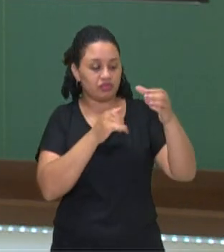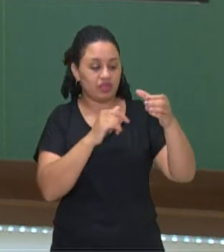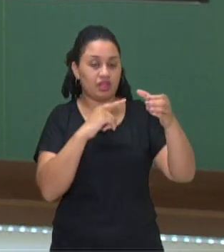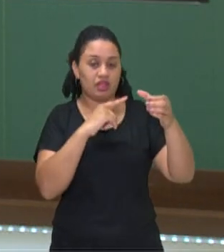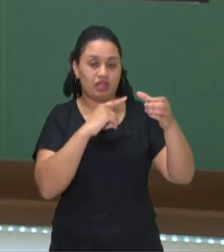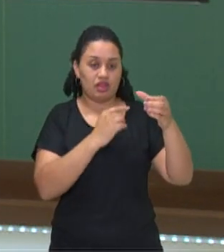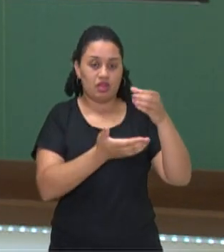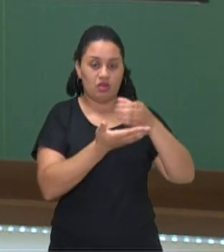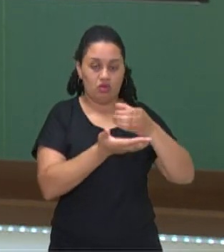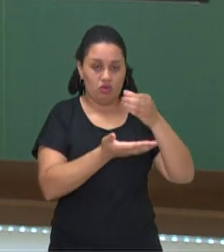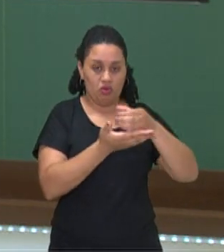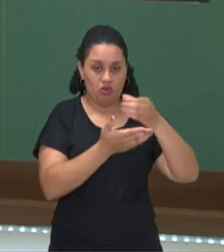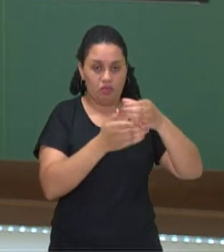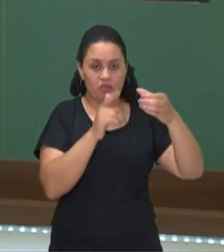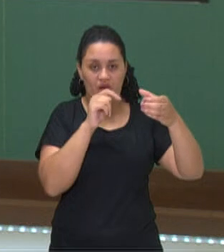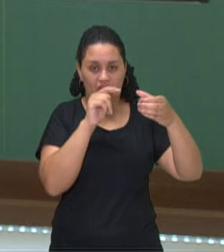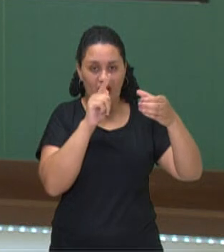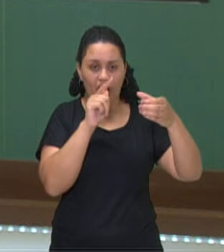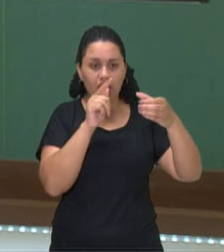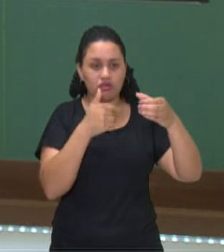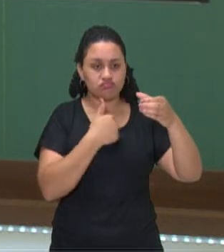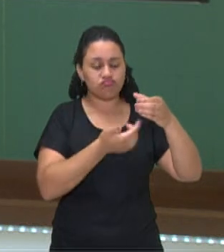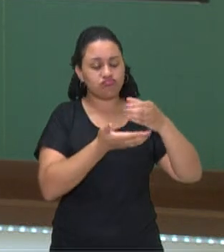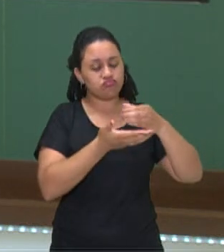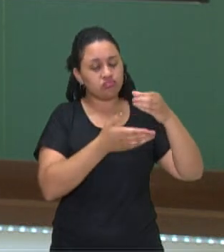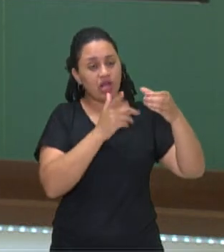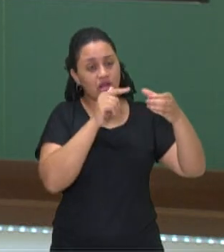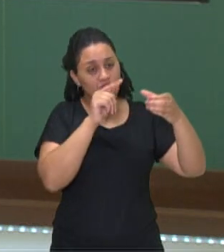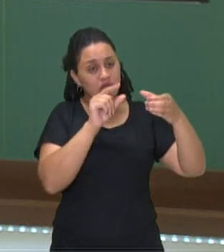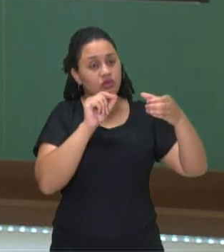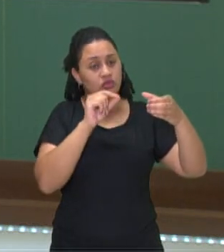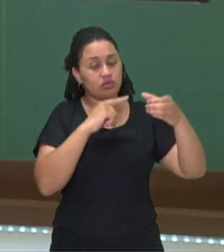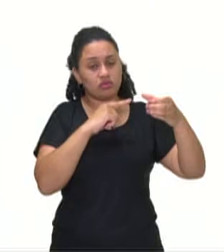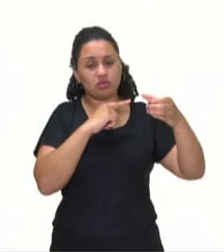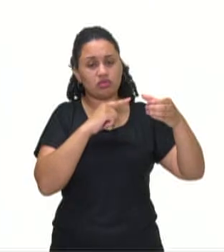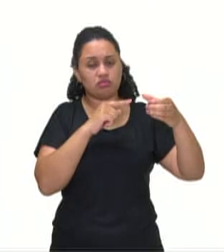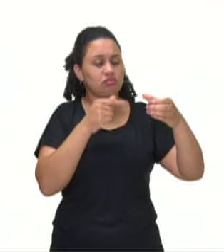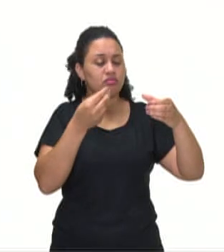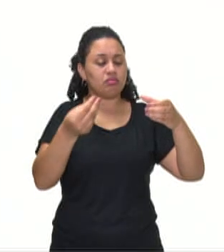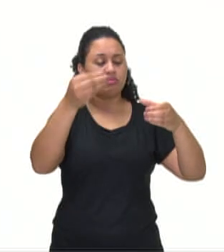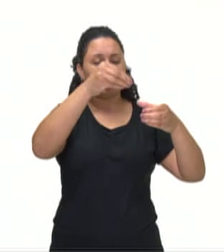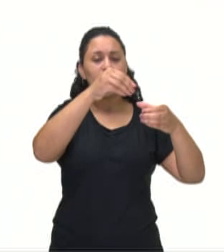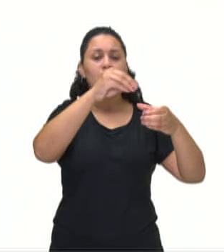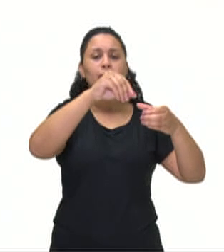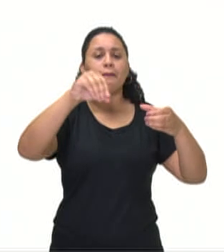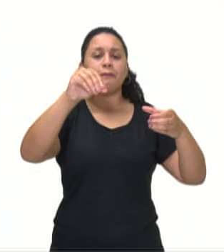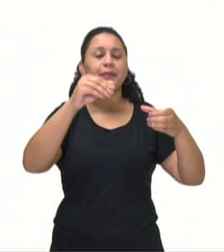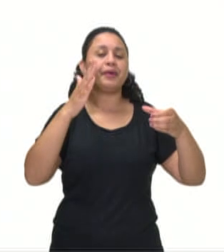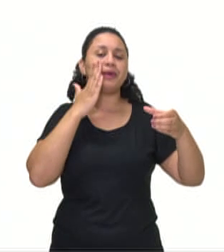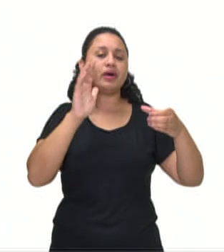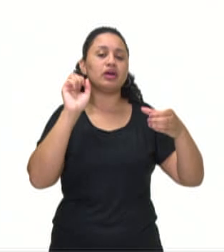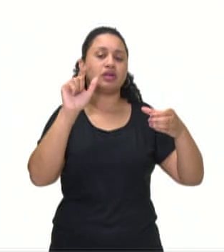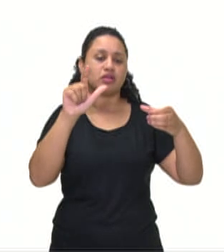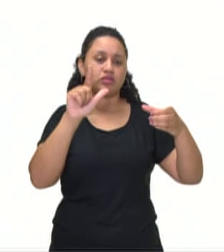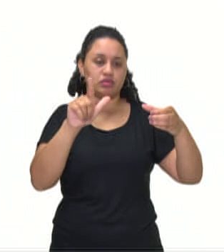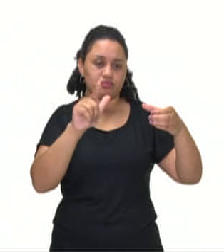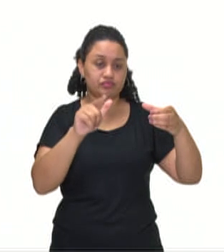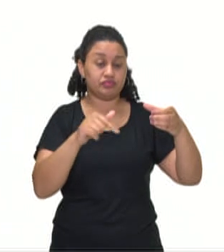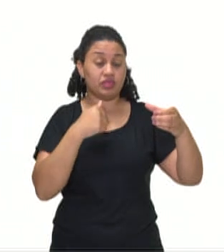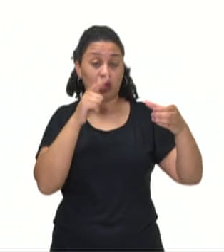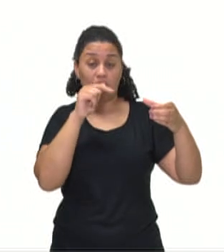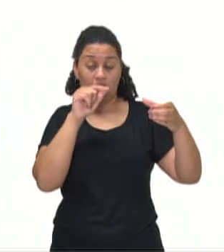temos um copo com água, um becker, que é o copo do laboratório, com uma pessoa colocando um pozinho azul. Então, a água